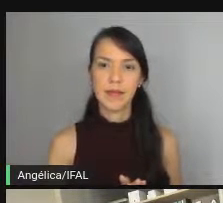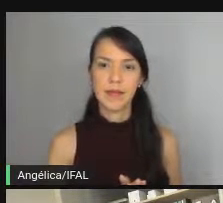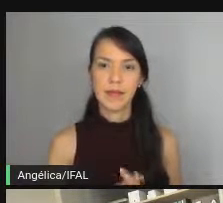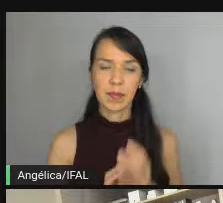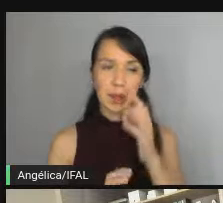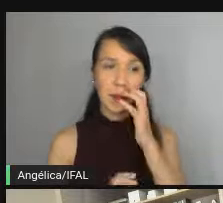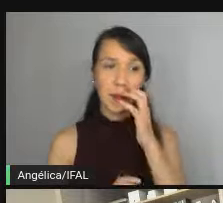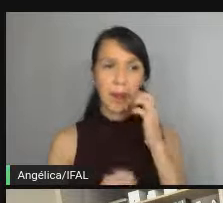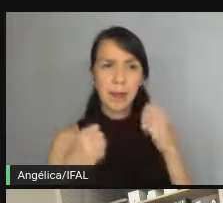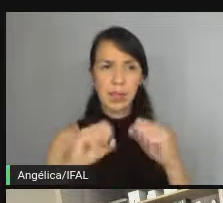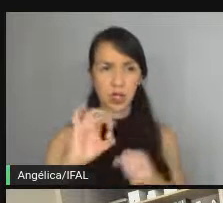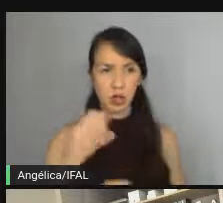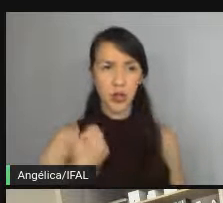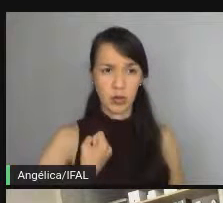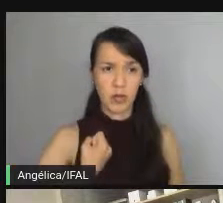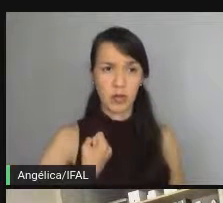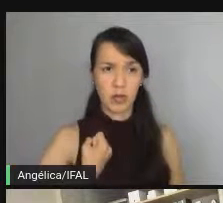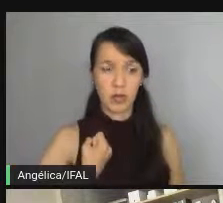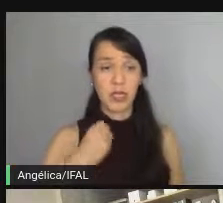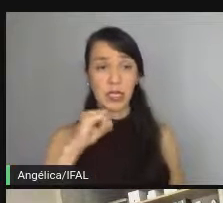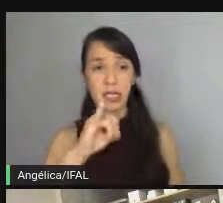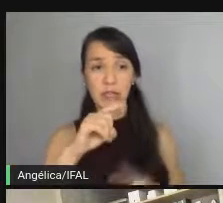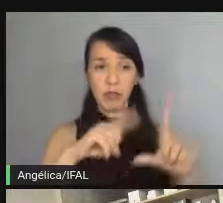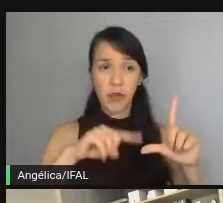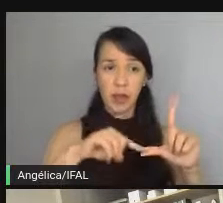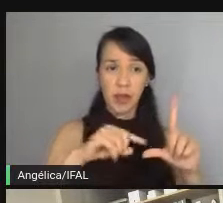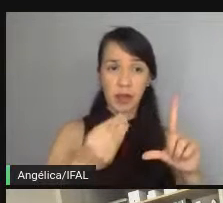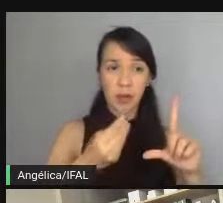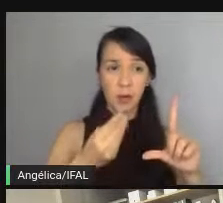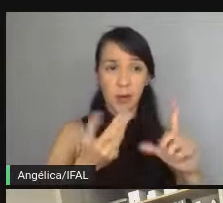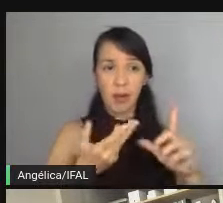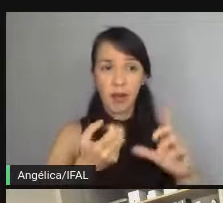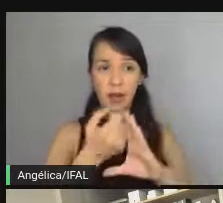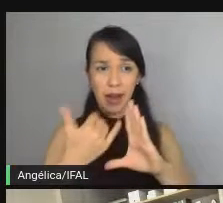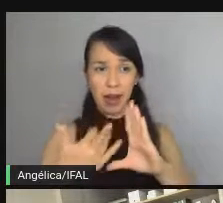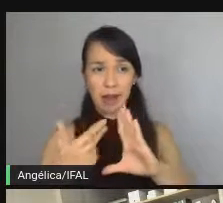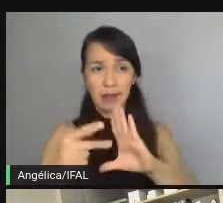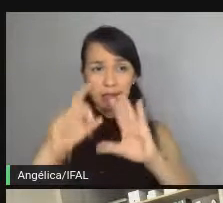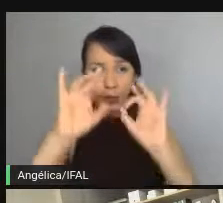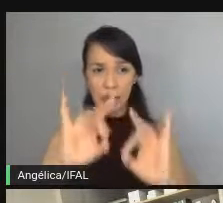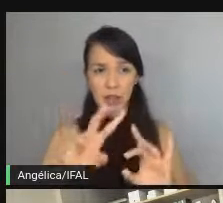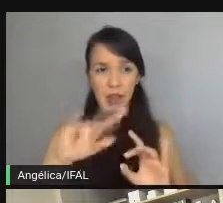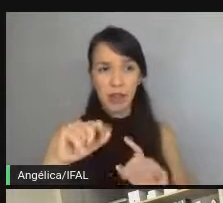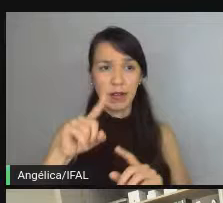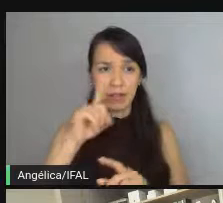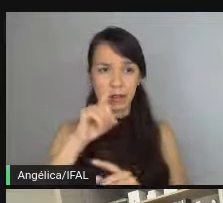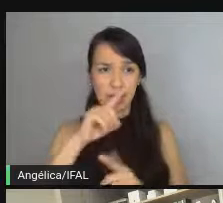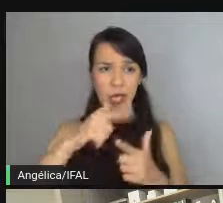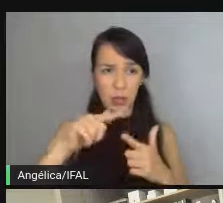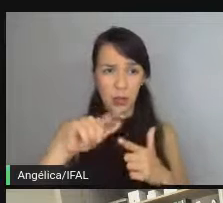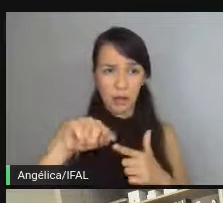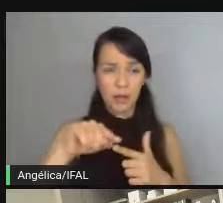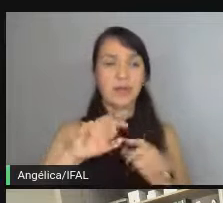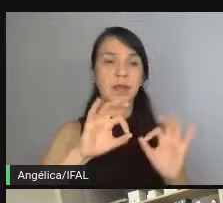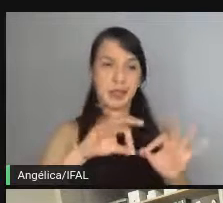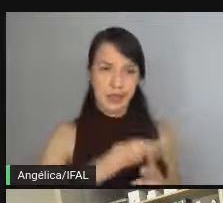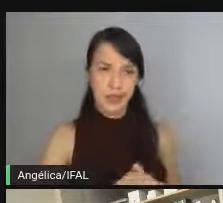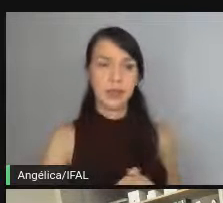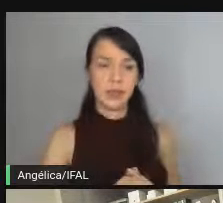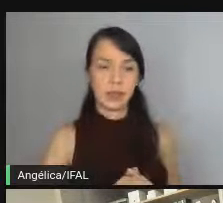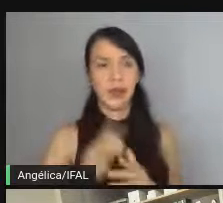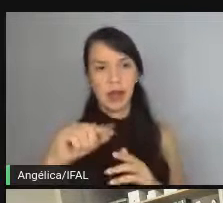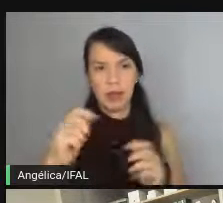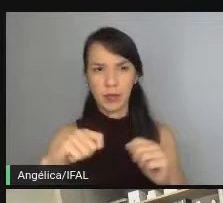Tem que ser só números, então, não isso? Se for alguma letra, carátex especial, ele vai acabar falhando, não isso? Correto. É um